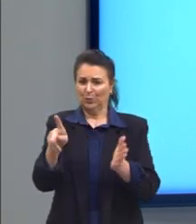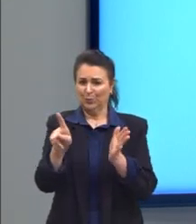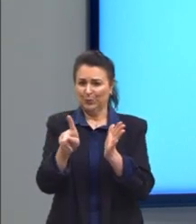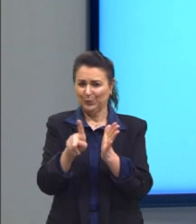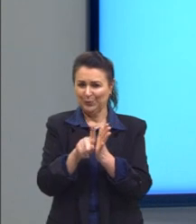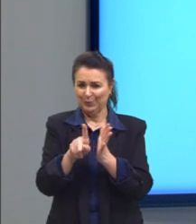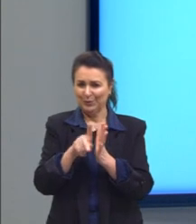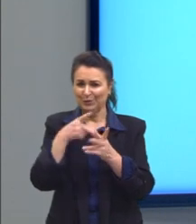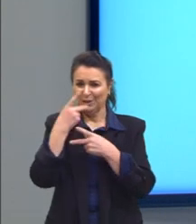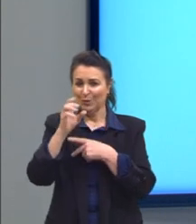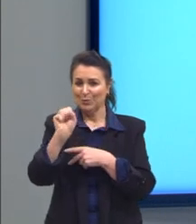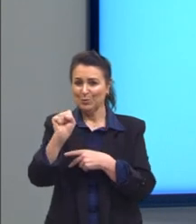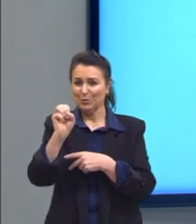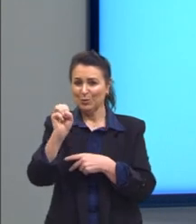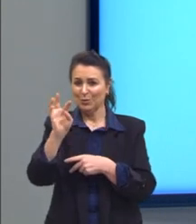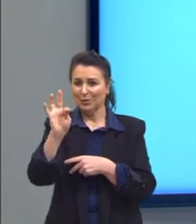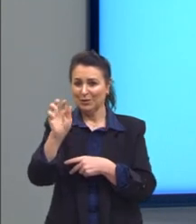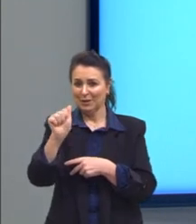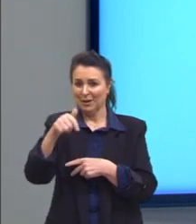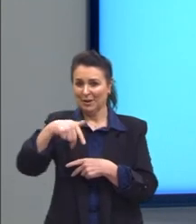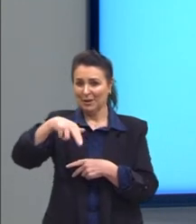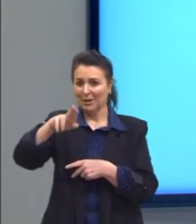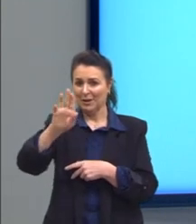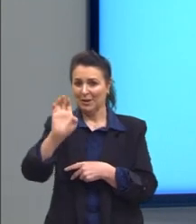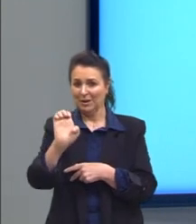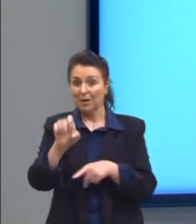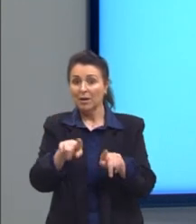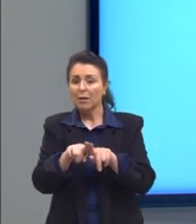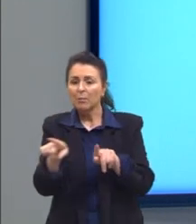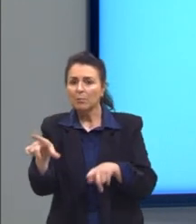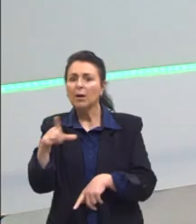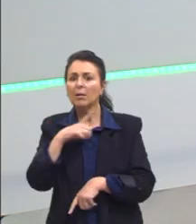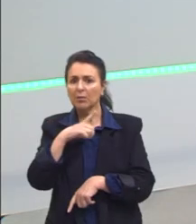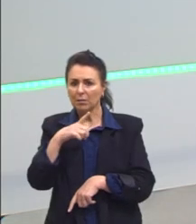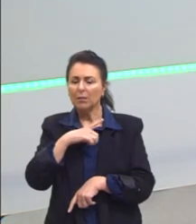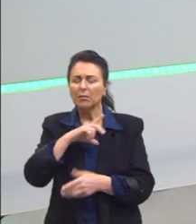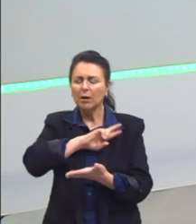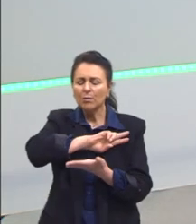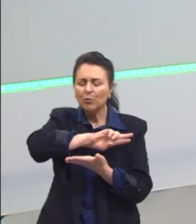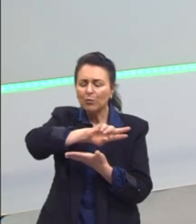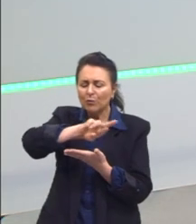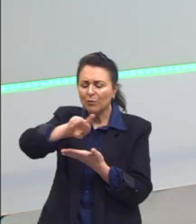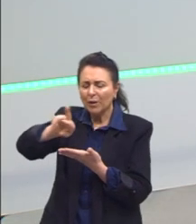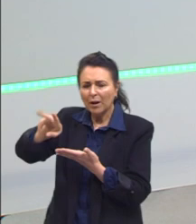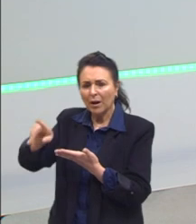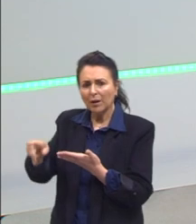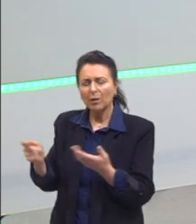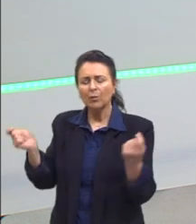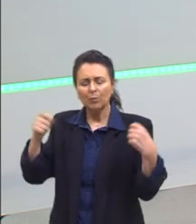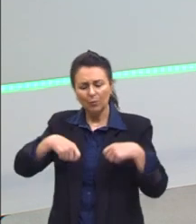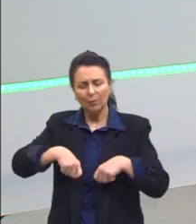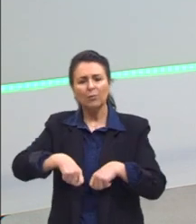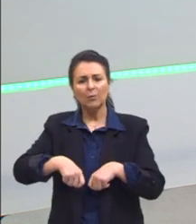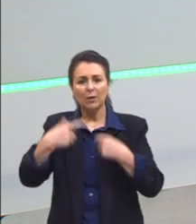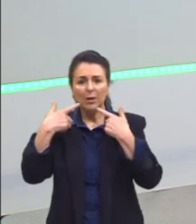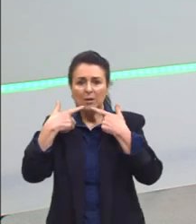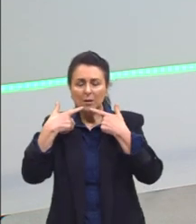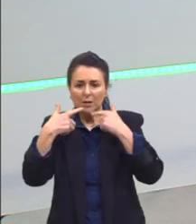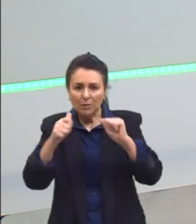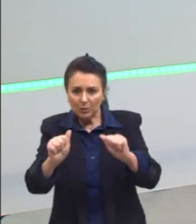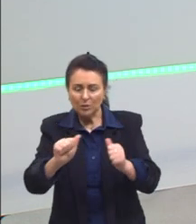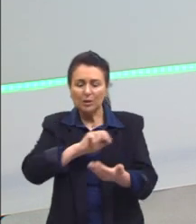essa variedade linguística. Mas a presença de diversas possibilidades linguísticas, de